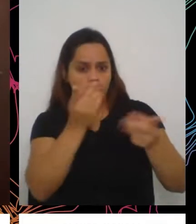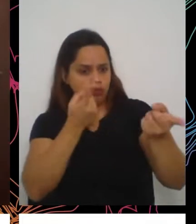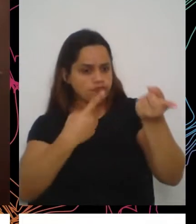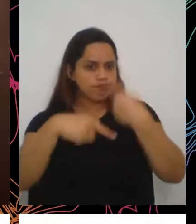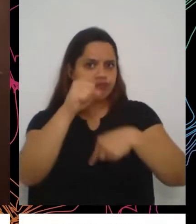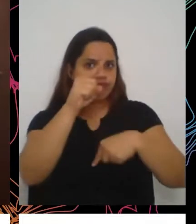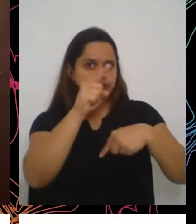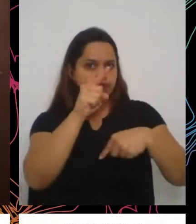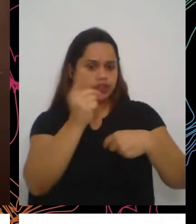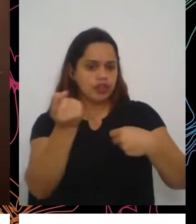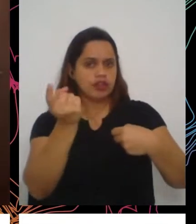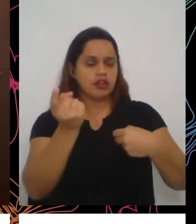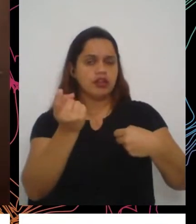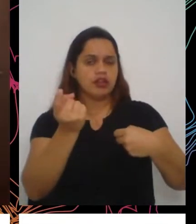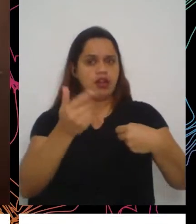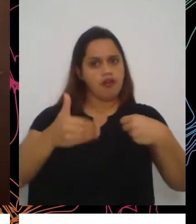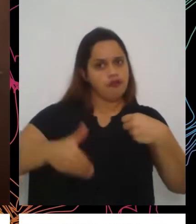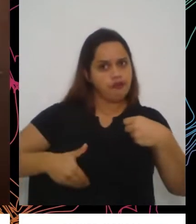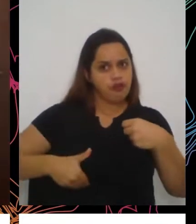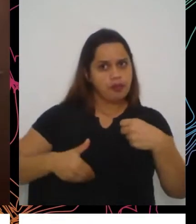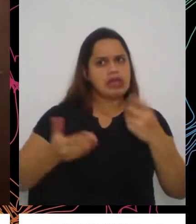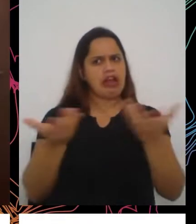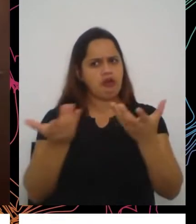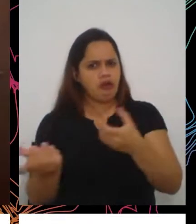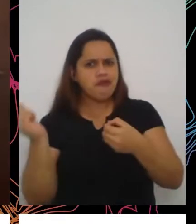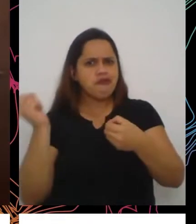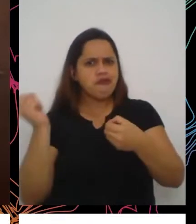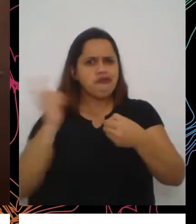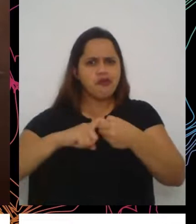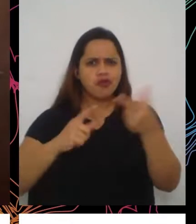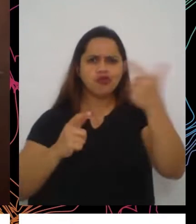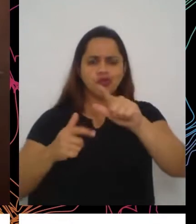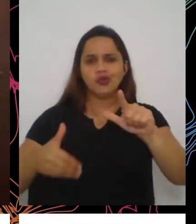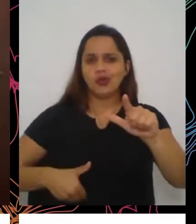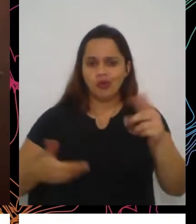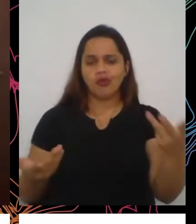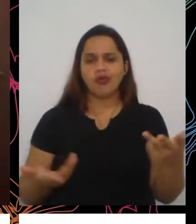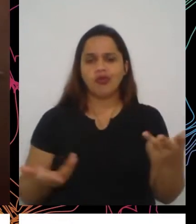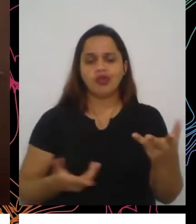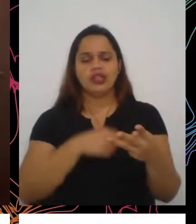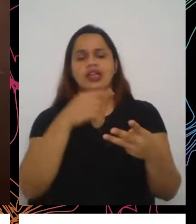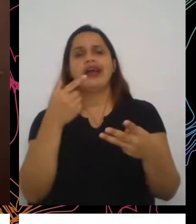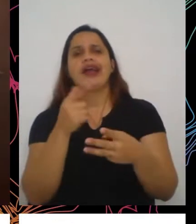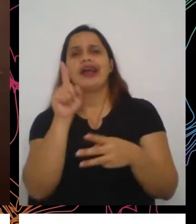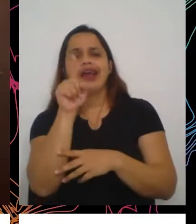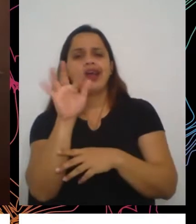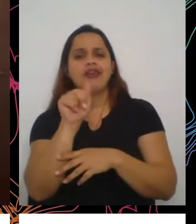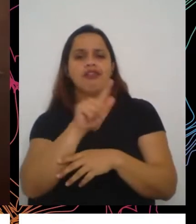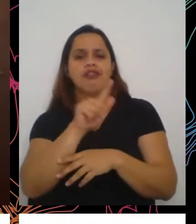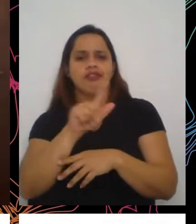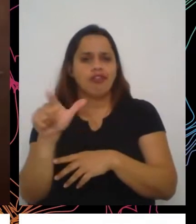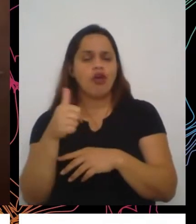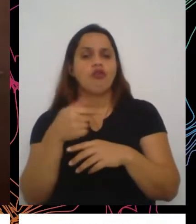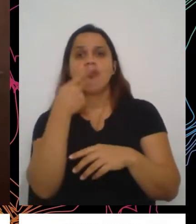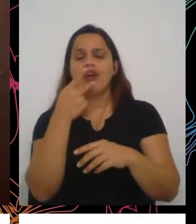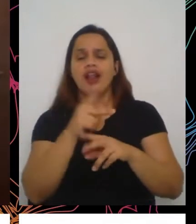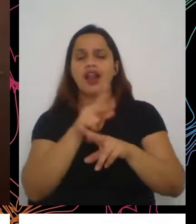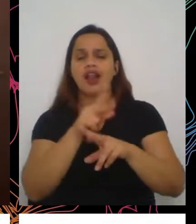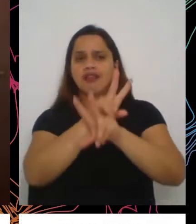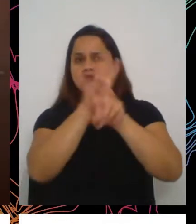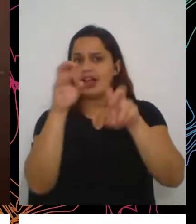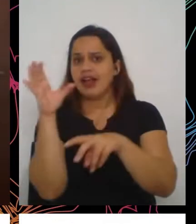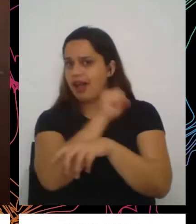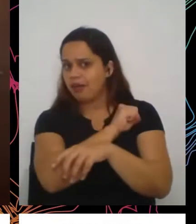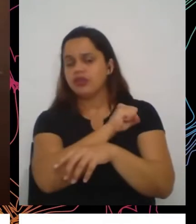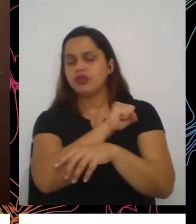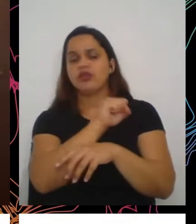voltou. Segundo a FAO, muito rapidamente, eu destacaria, assim, quatro grandes questões que a FAO